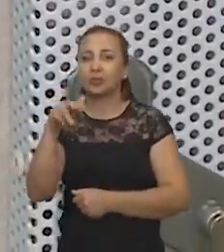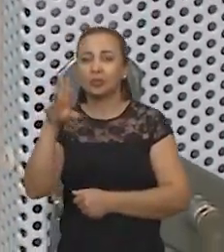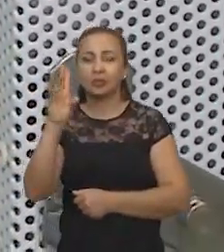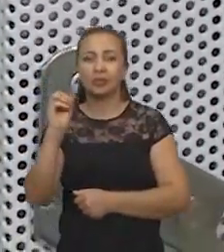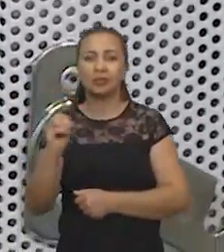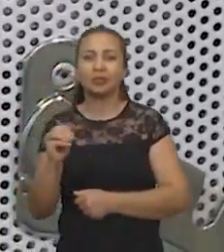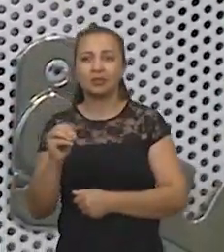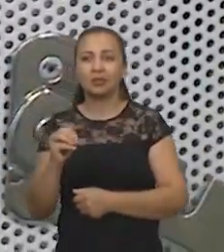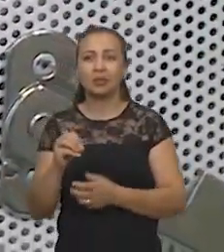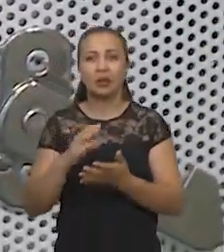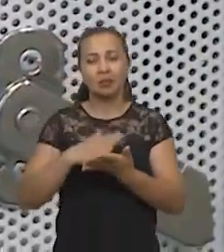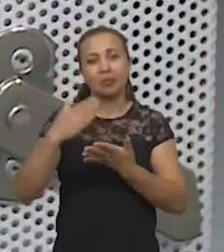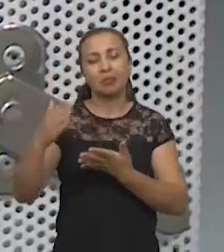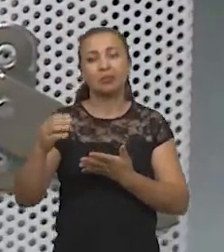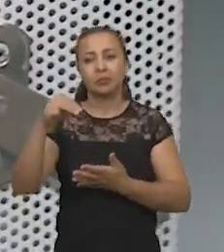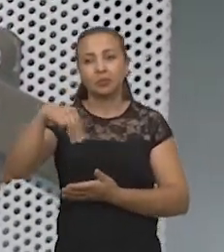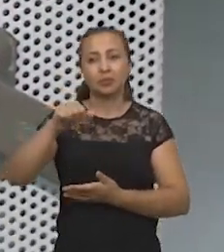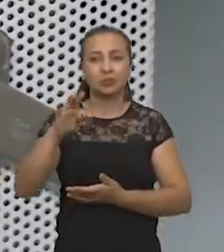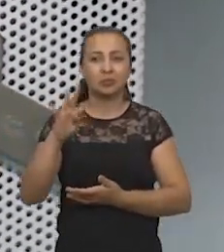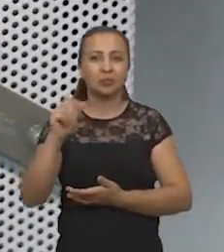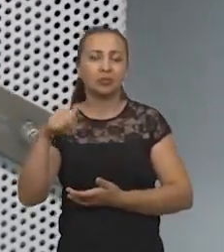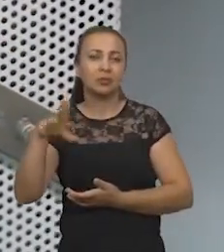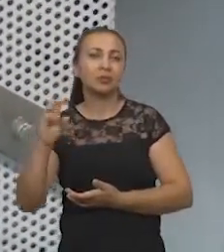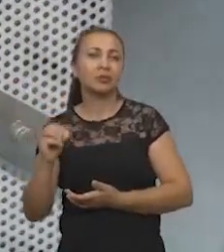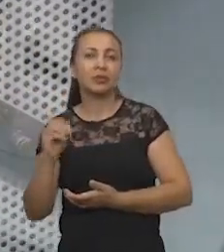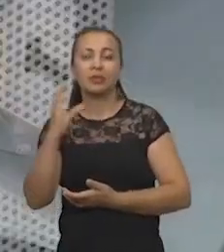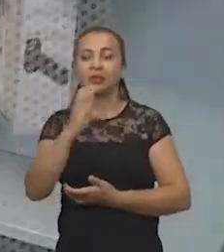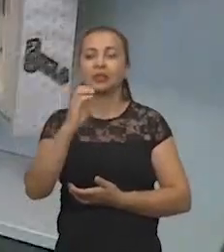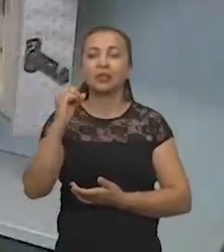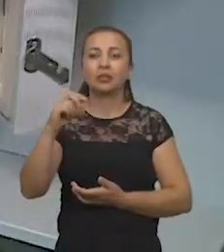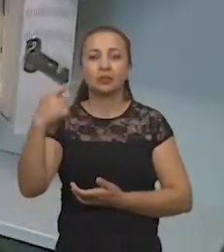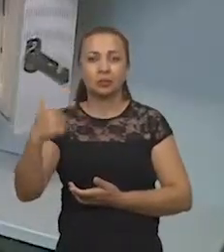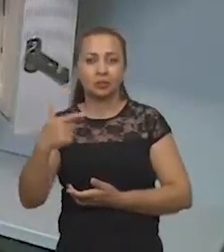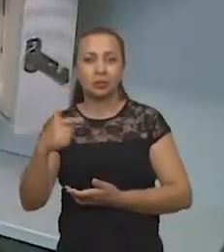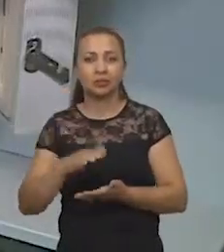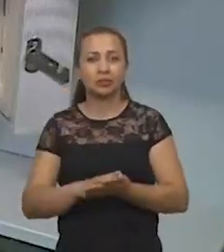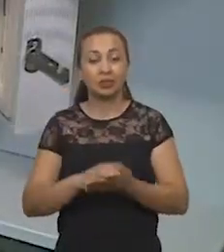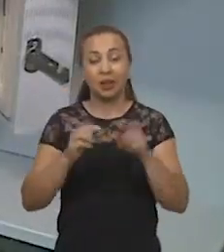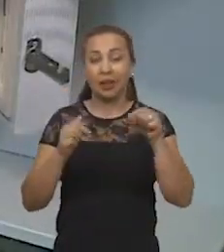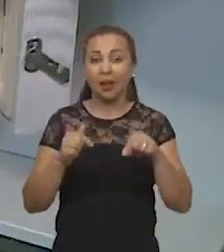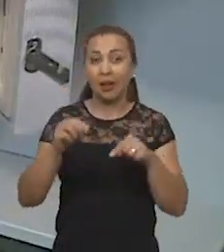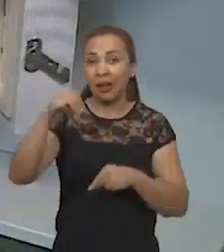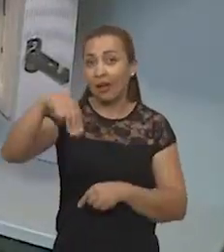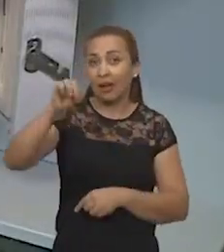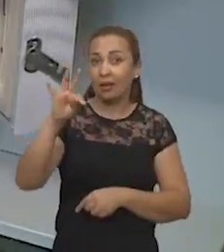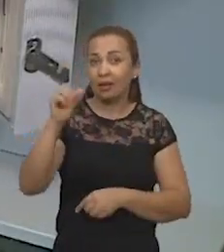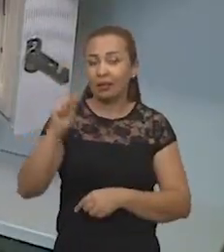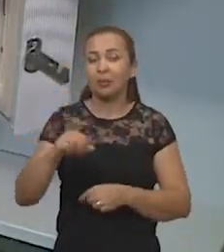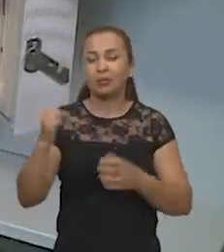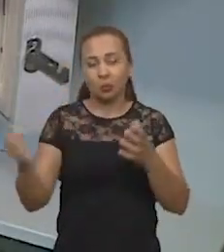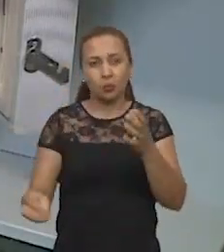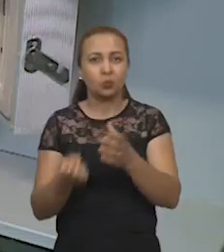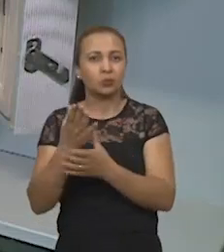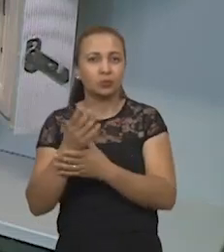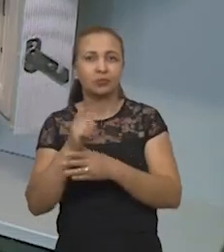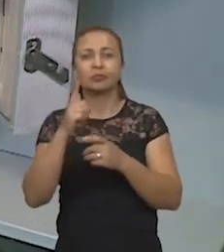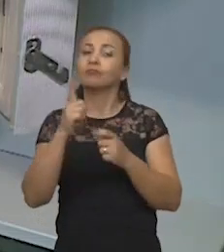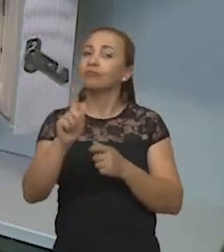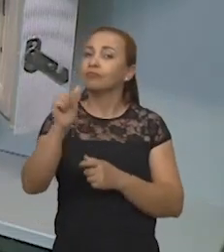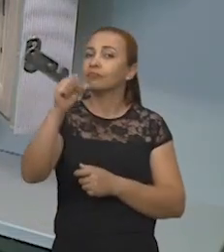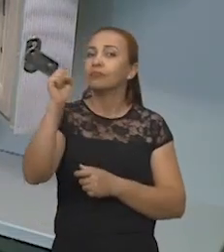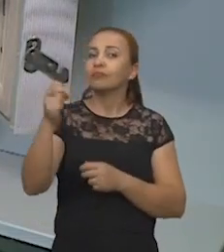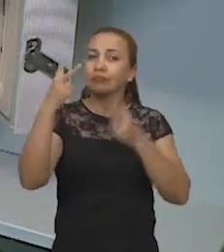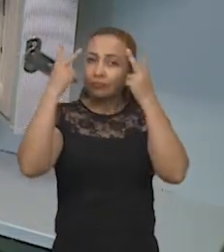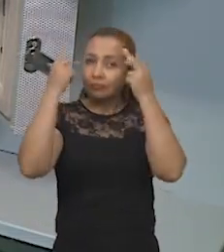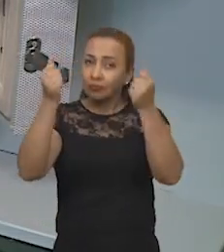partir, por exemplo, de um metano e uma mistura de CO2. Então esse metano, ele pode ser oriundo tanto do gás